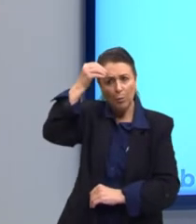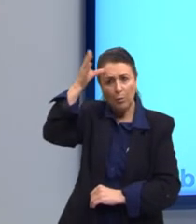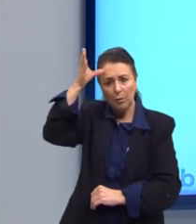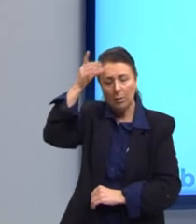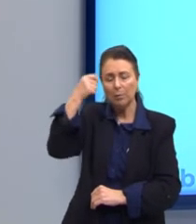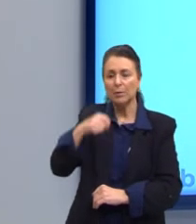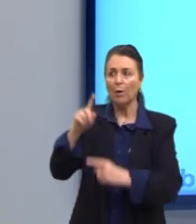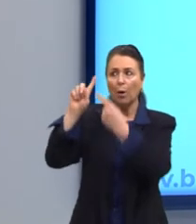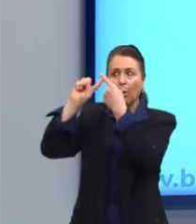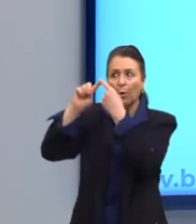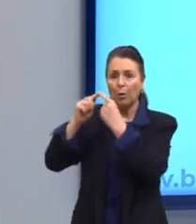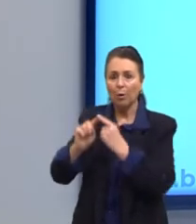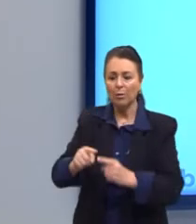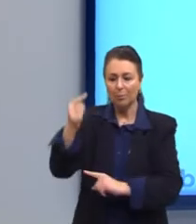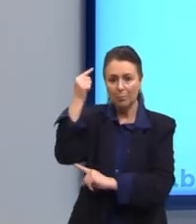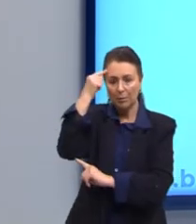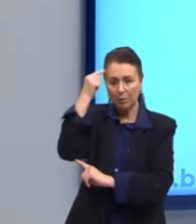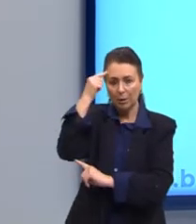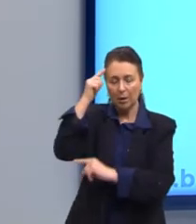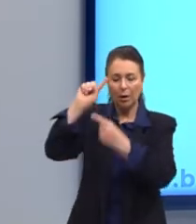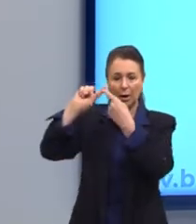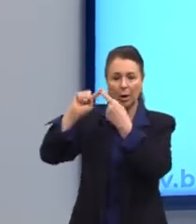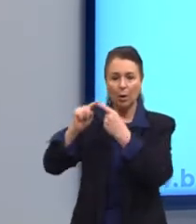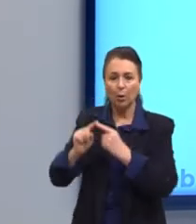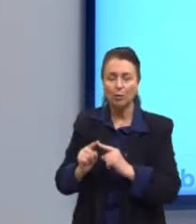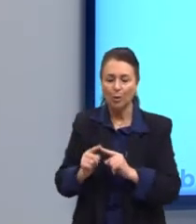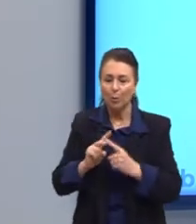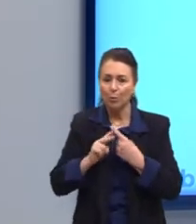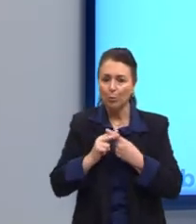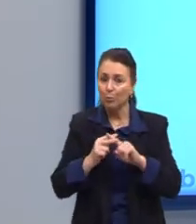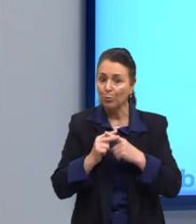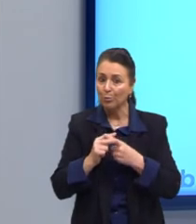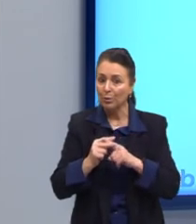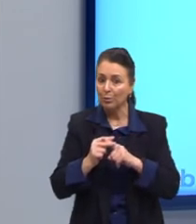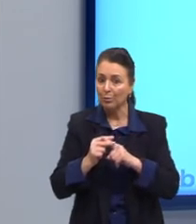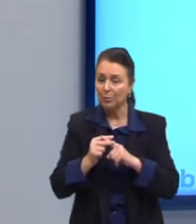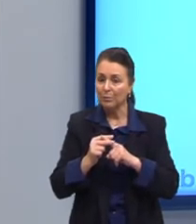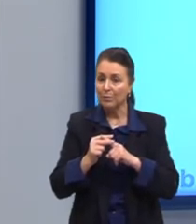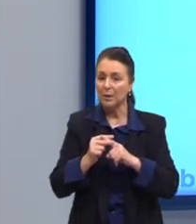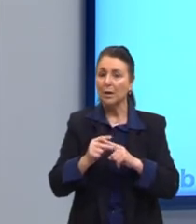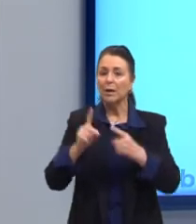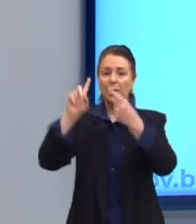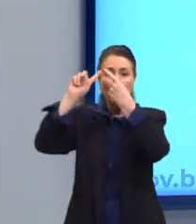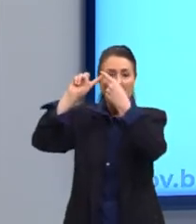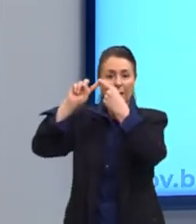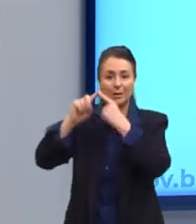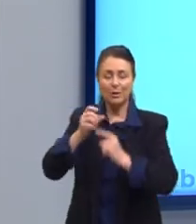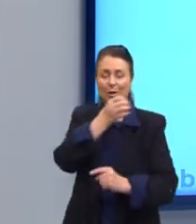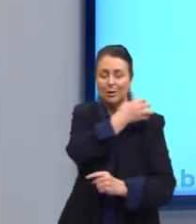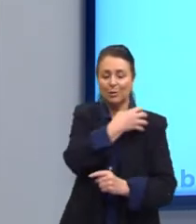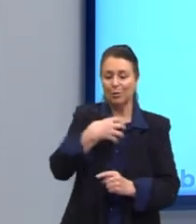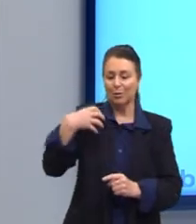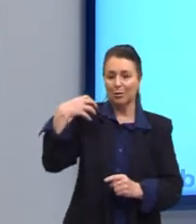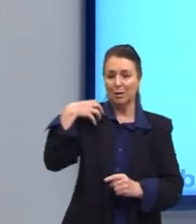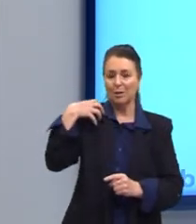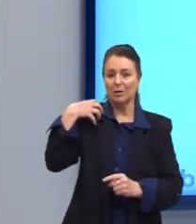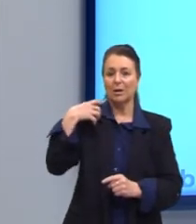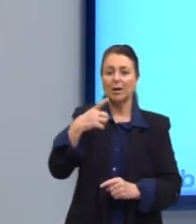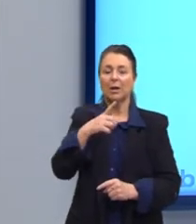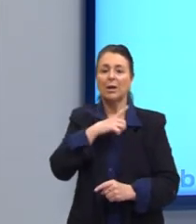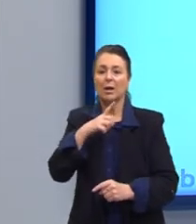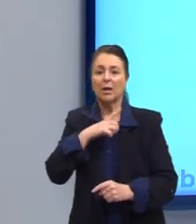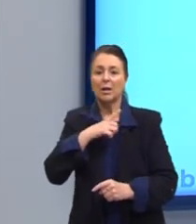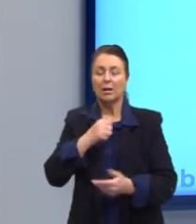lógica para pensar, a lógica como instrumento, como ferramenta. Lógica aristotélica fundada na identidade e